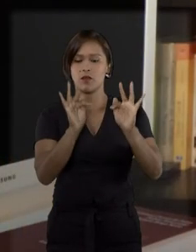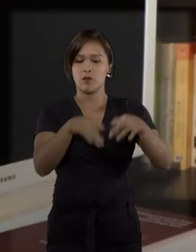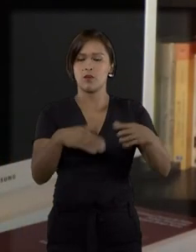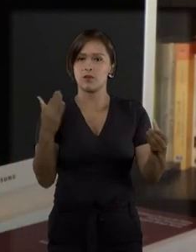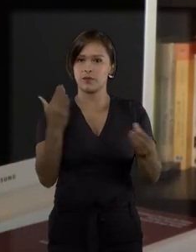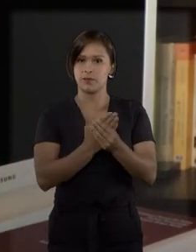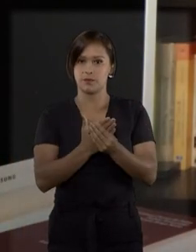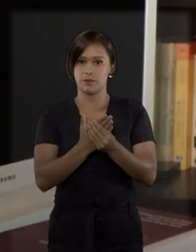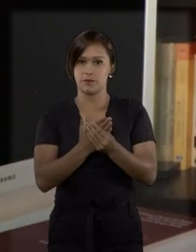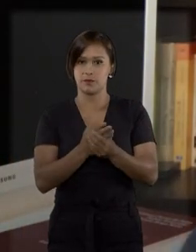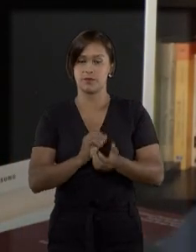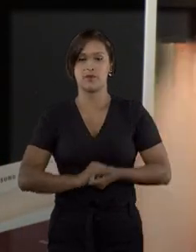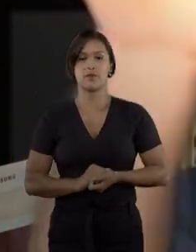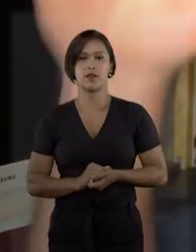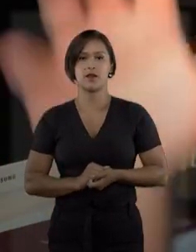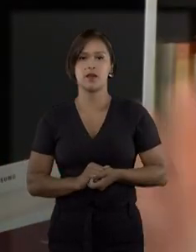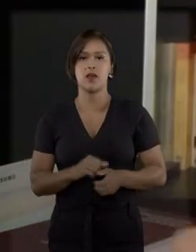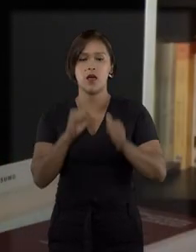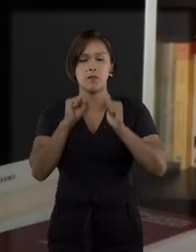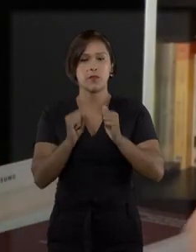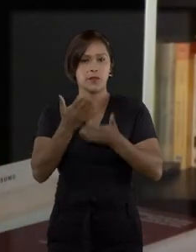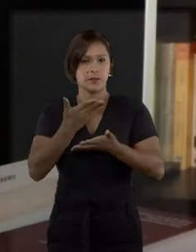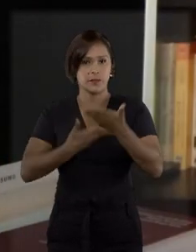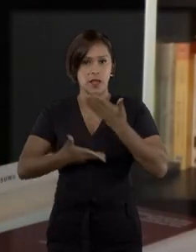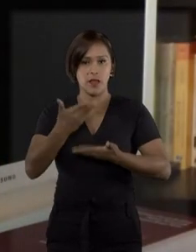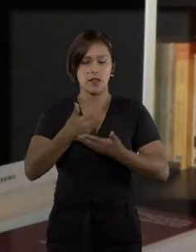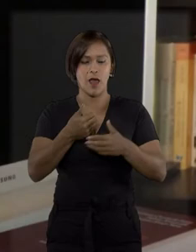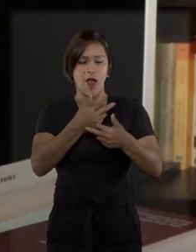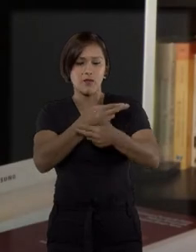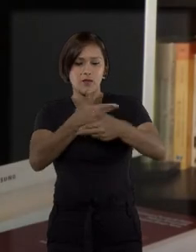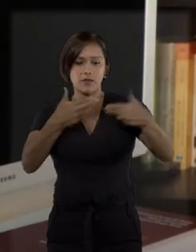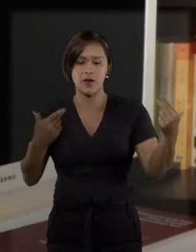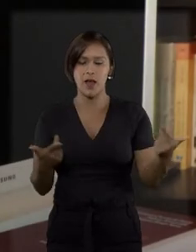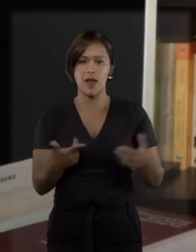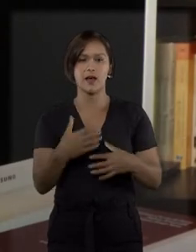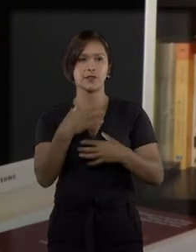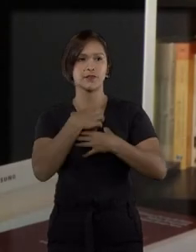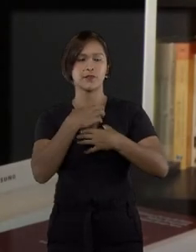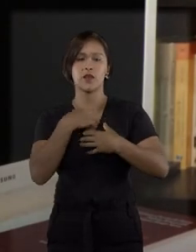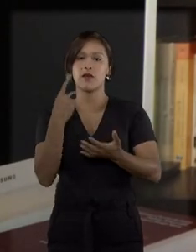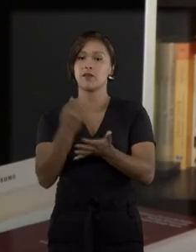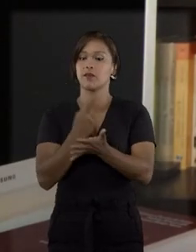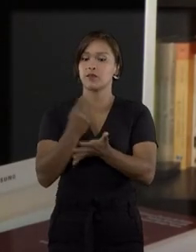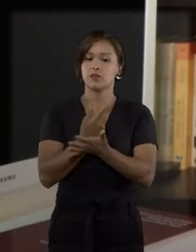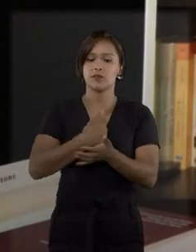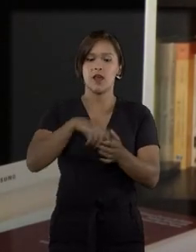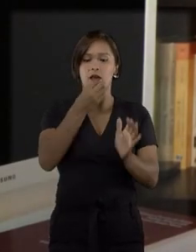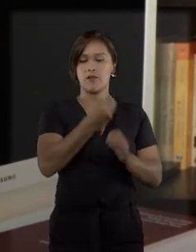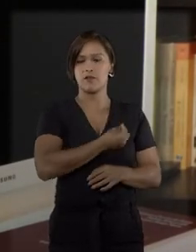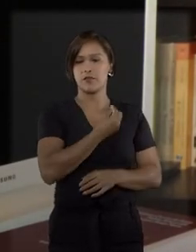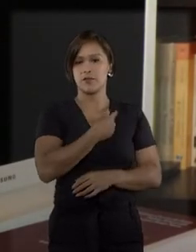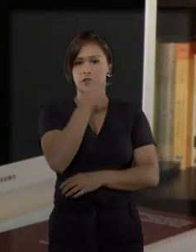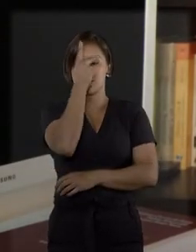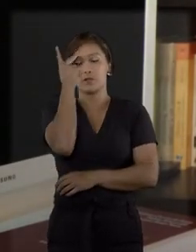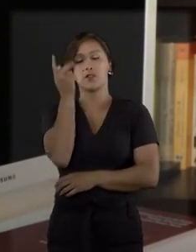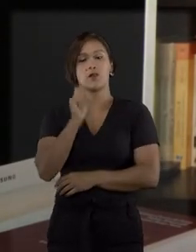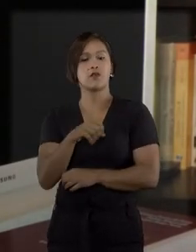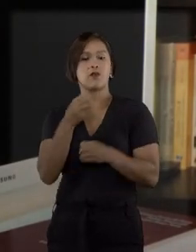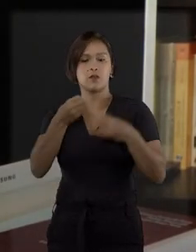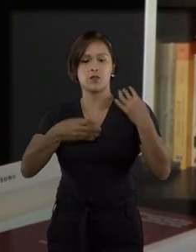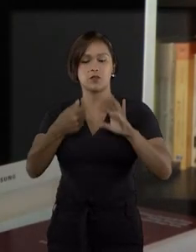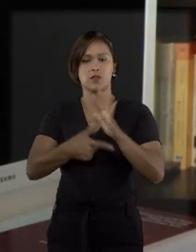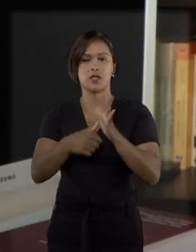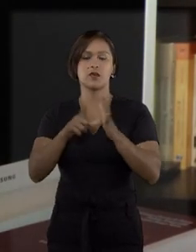Ela pode estar relacionada a uma multiplicidade de situações da vida de uma pessoa. Como eu disse, pode estar